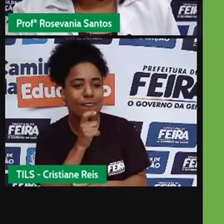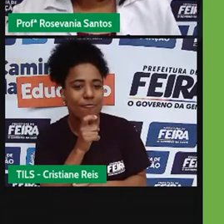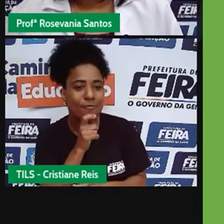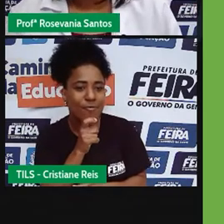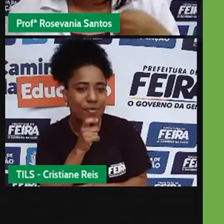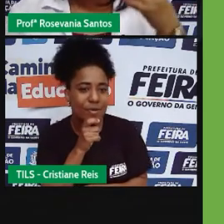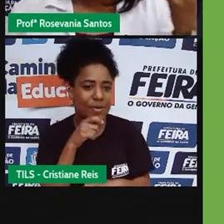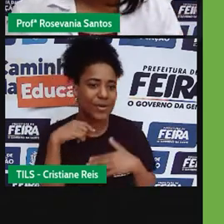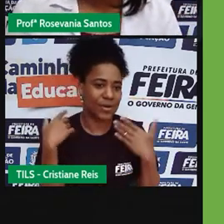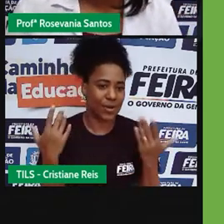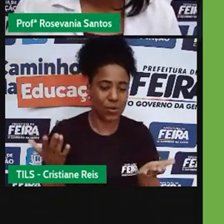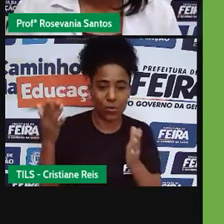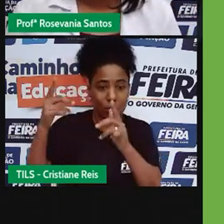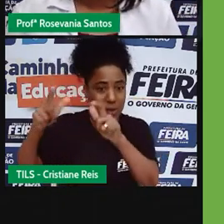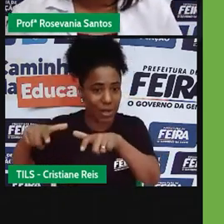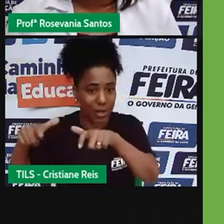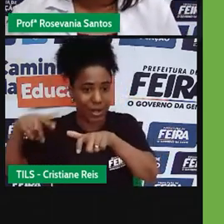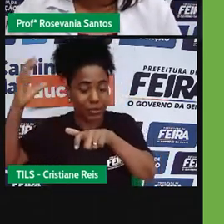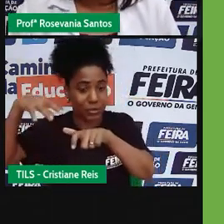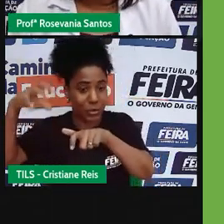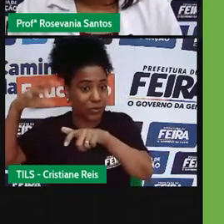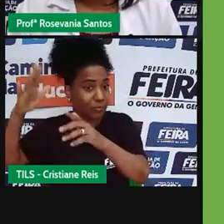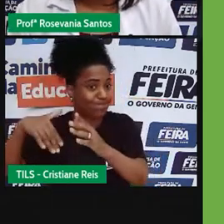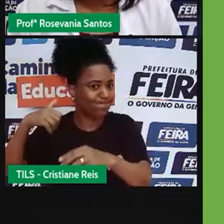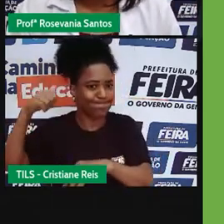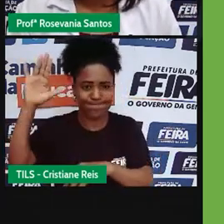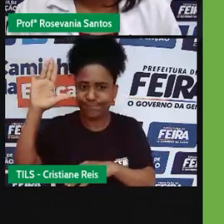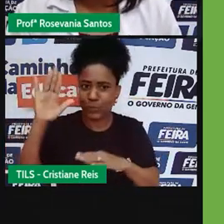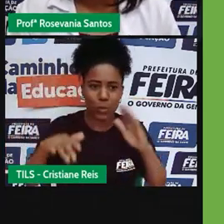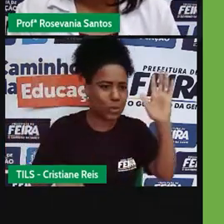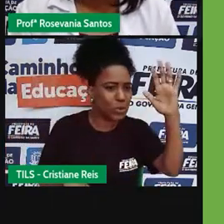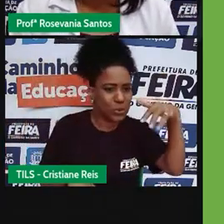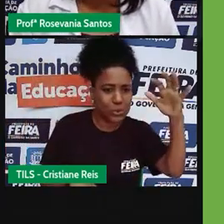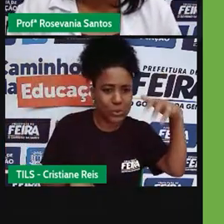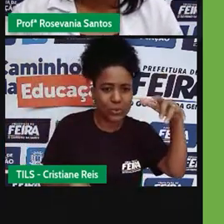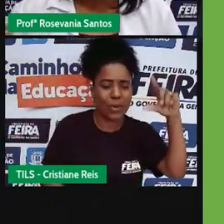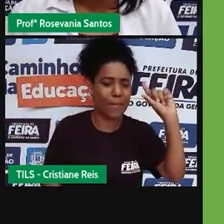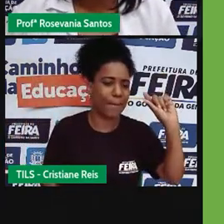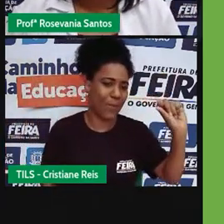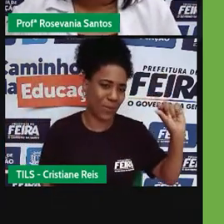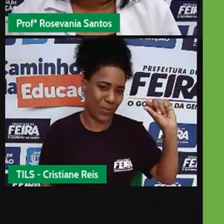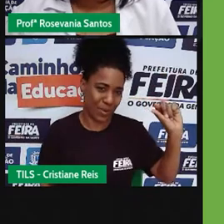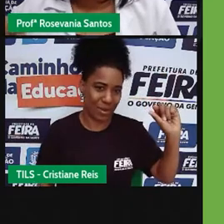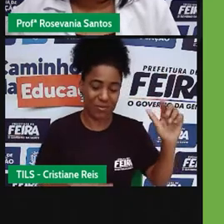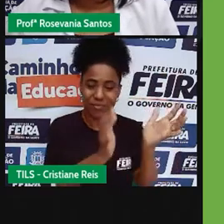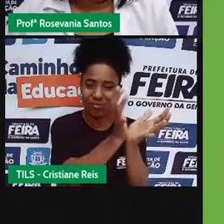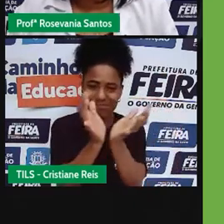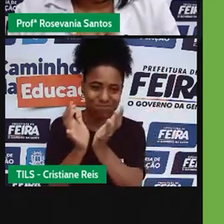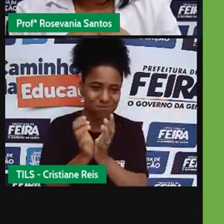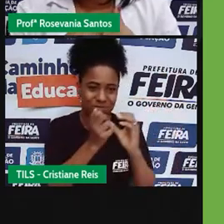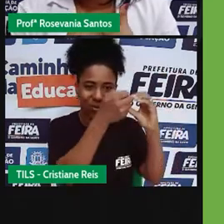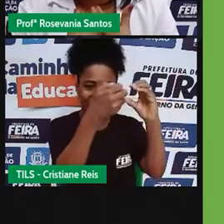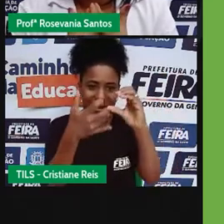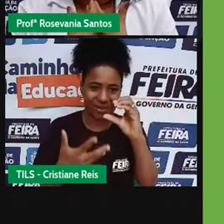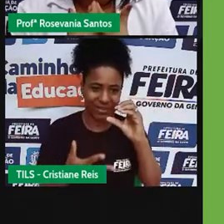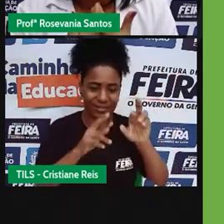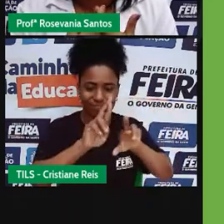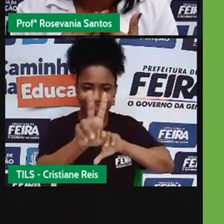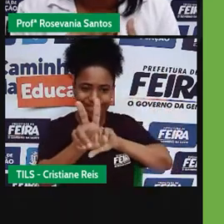com um tanto que chove mais, outro tanto que chove menos, com um pouco, com características diversas, herdando, né,